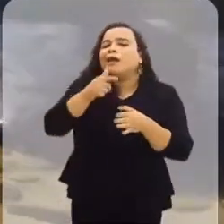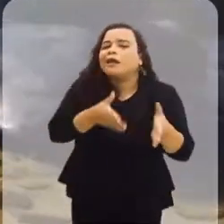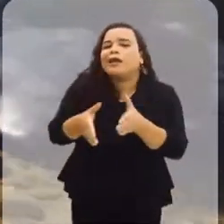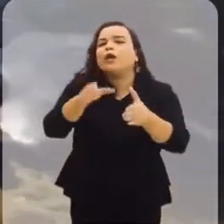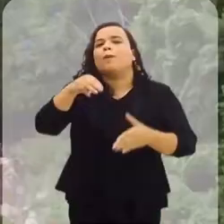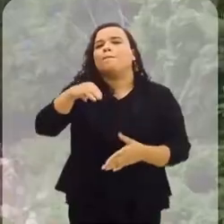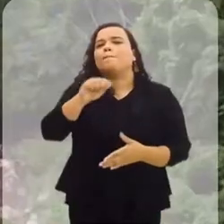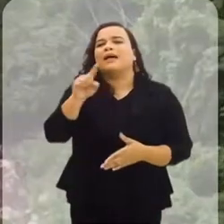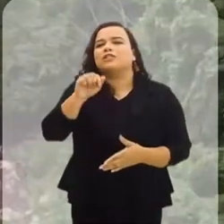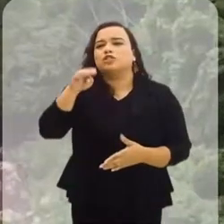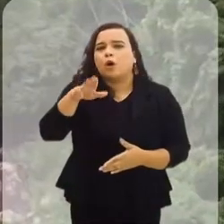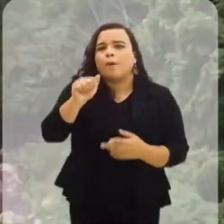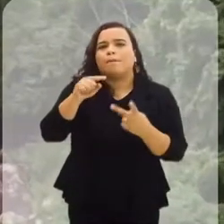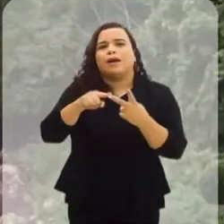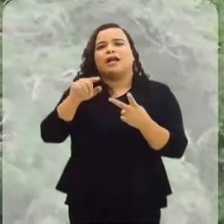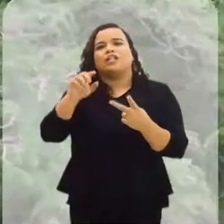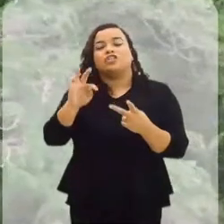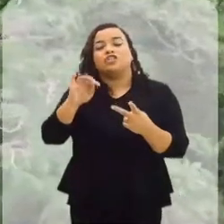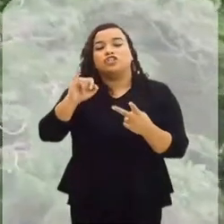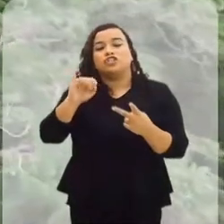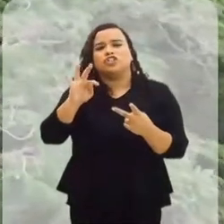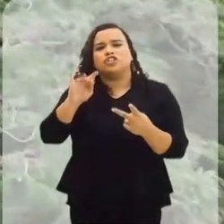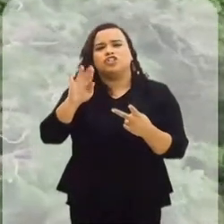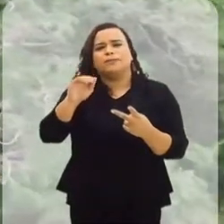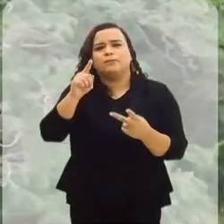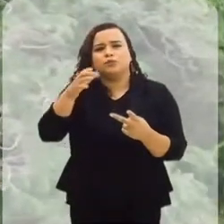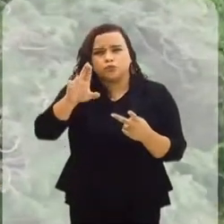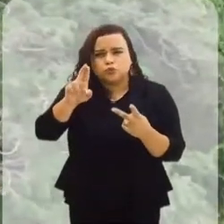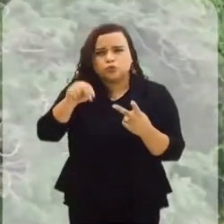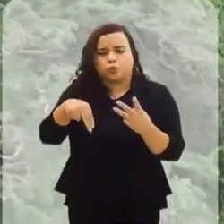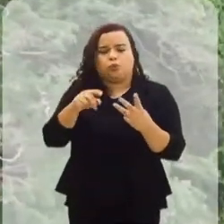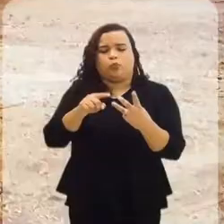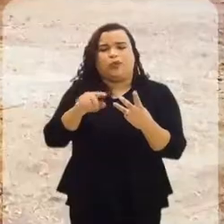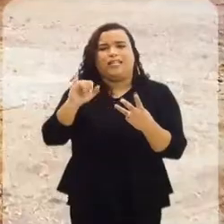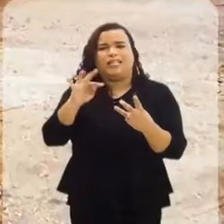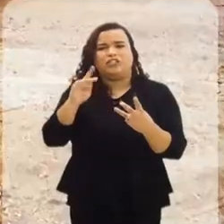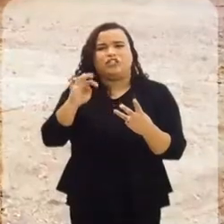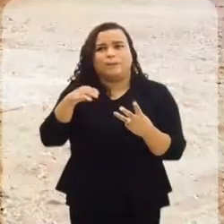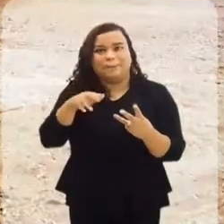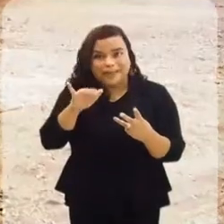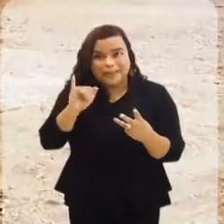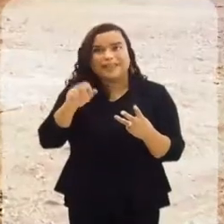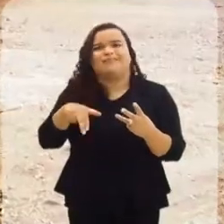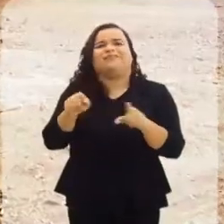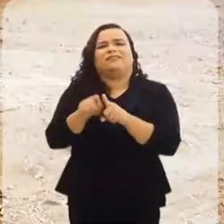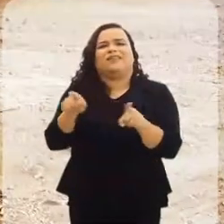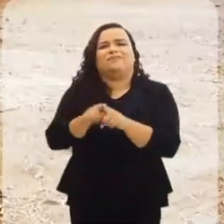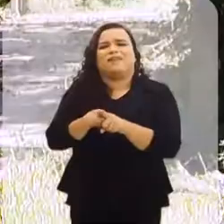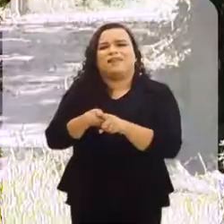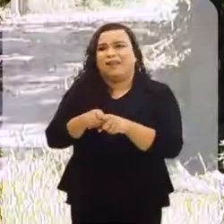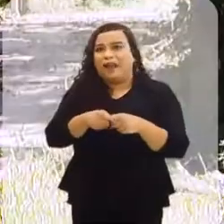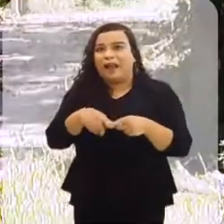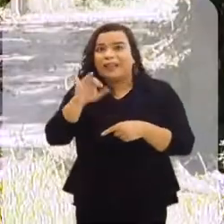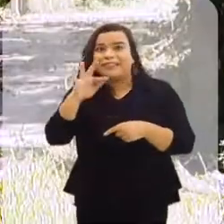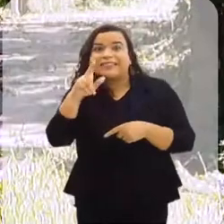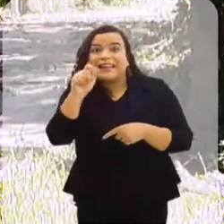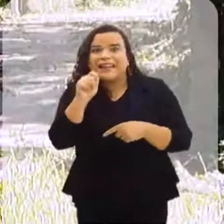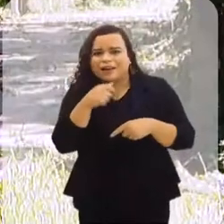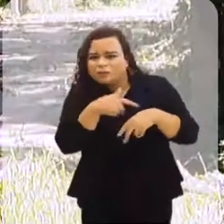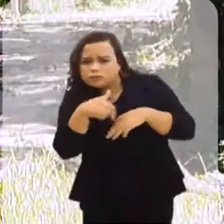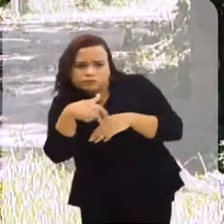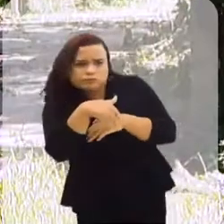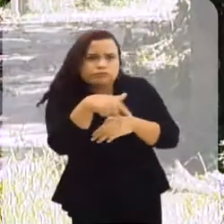Mazomba, Antigo Sul e Itimirim. Sem falar nas trilhas, como a da Serra da Calçada. Para o Nelson,